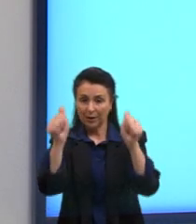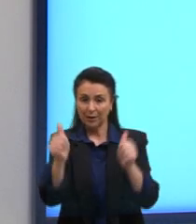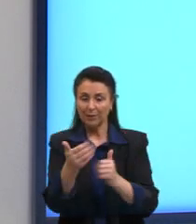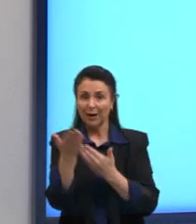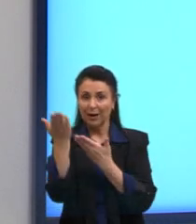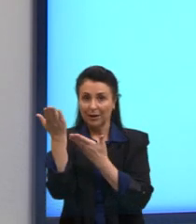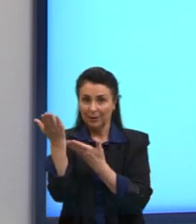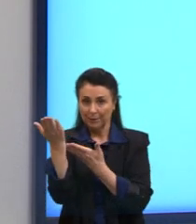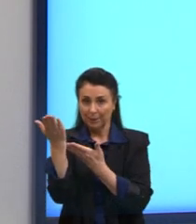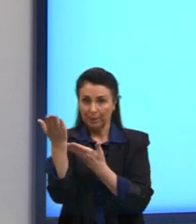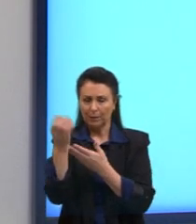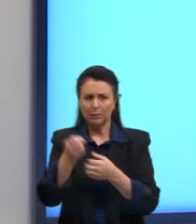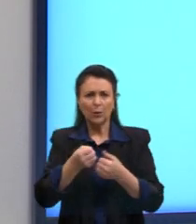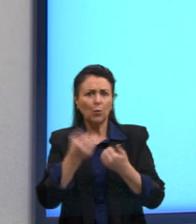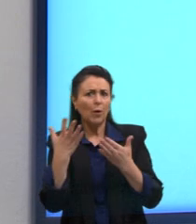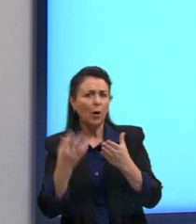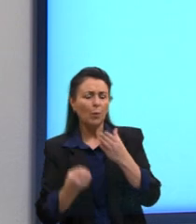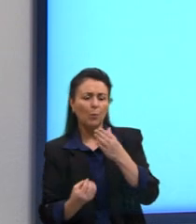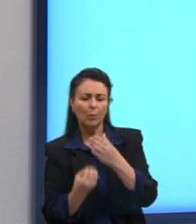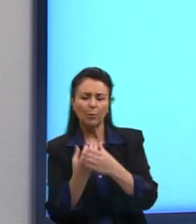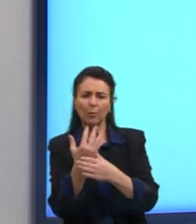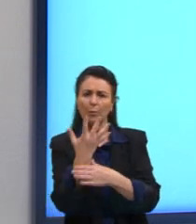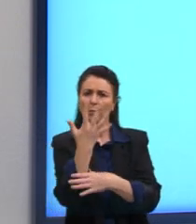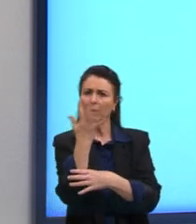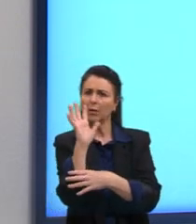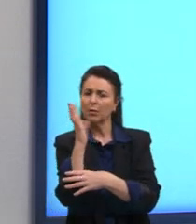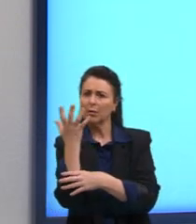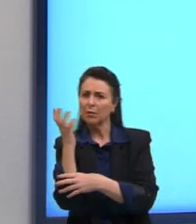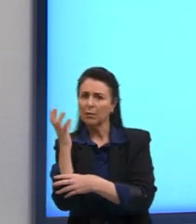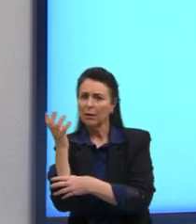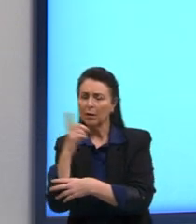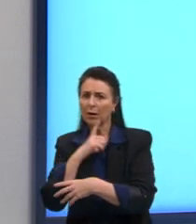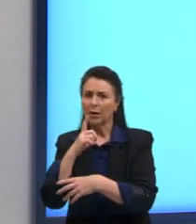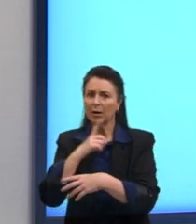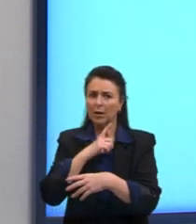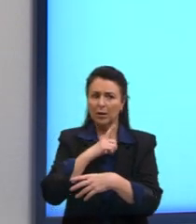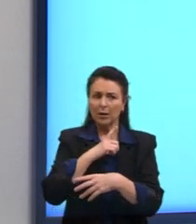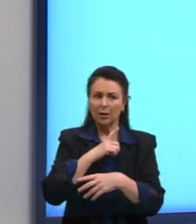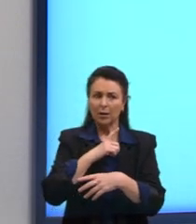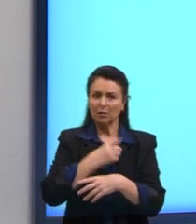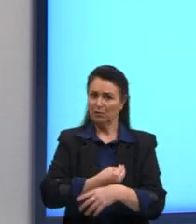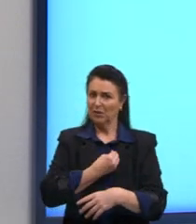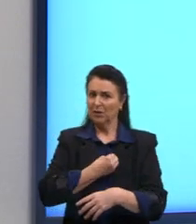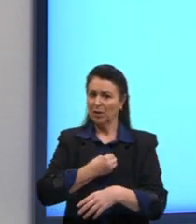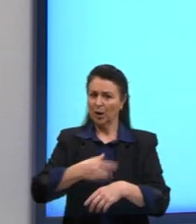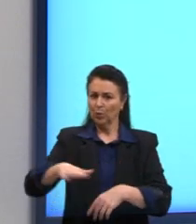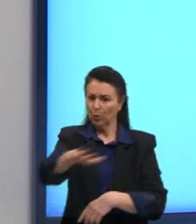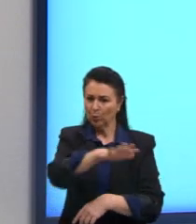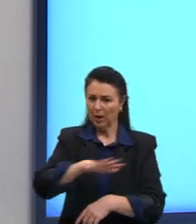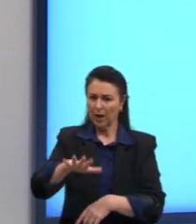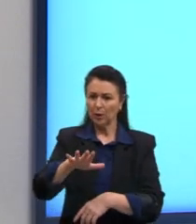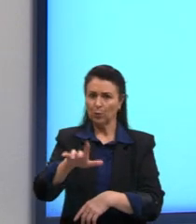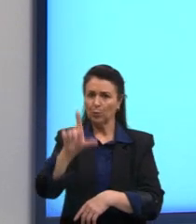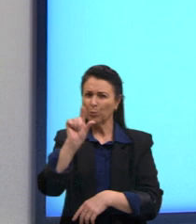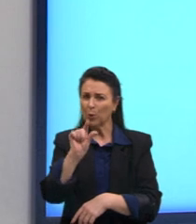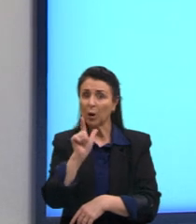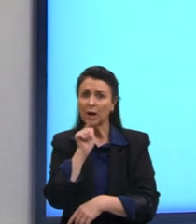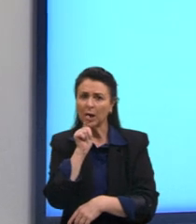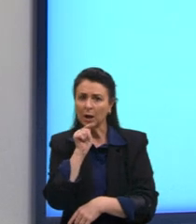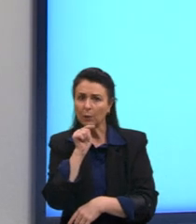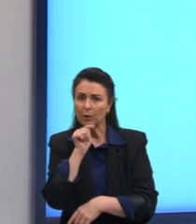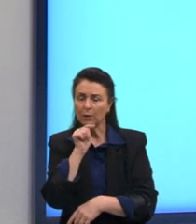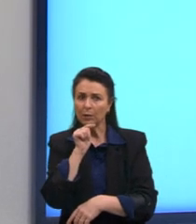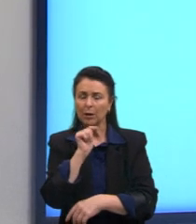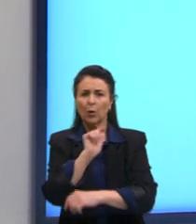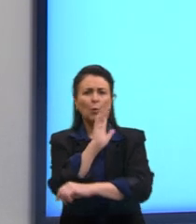plantas é adaptadas a ambientes com disponibilidade restrita de água? Gente, quando a